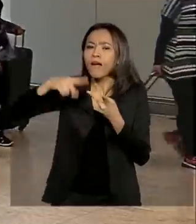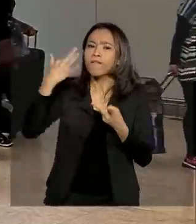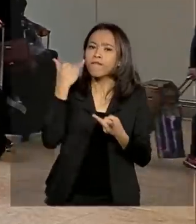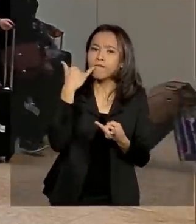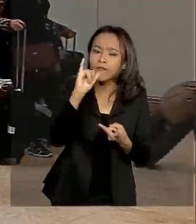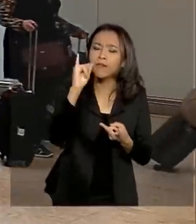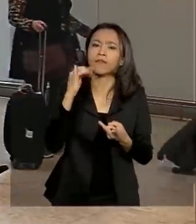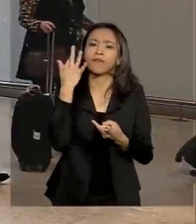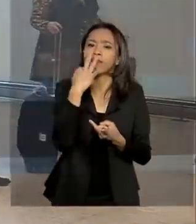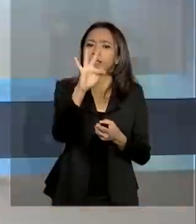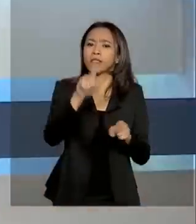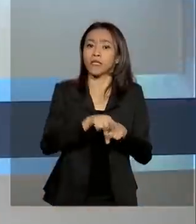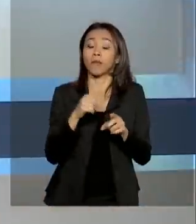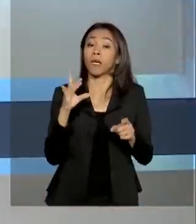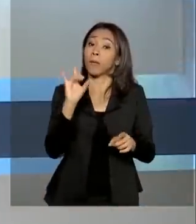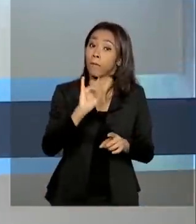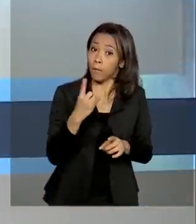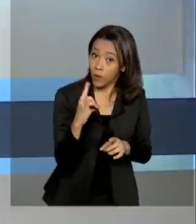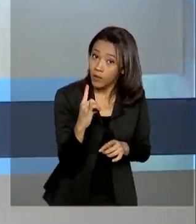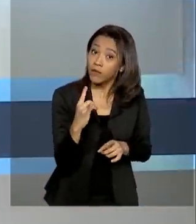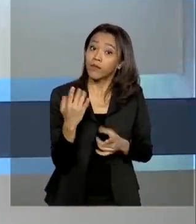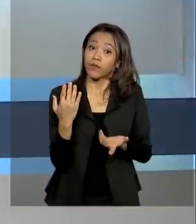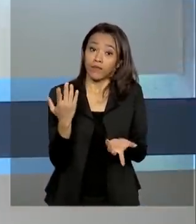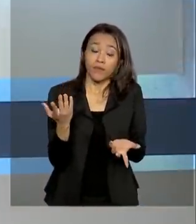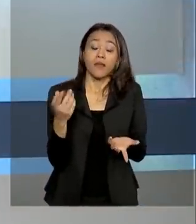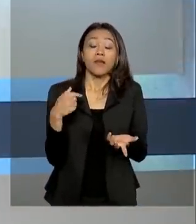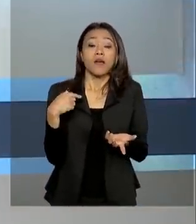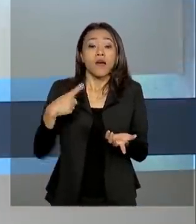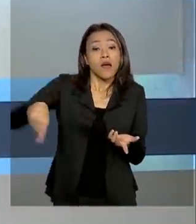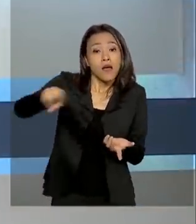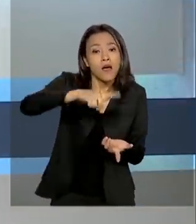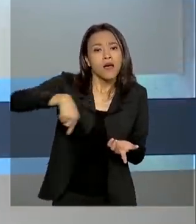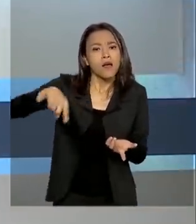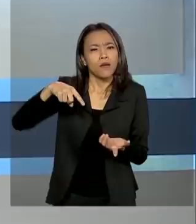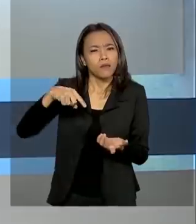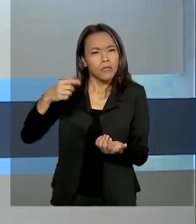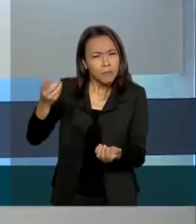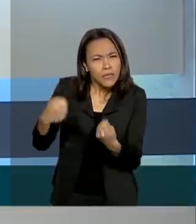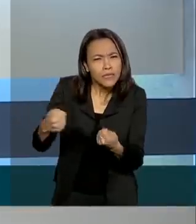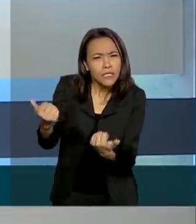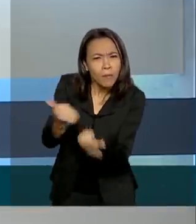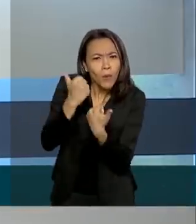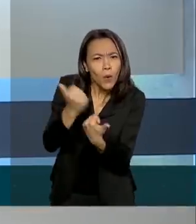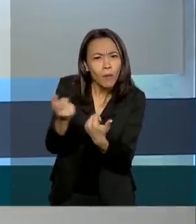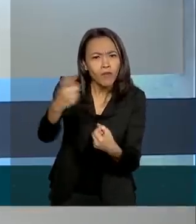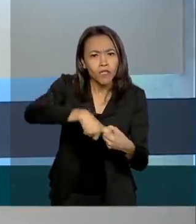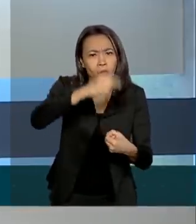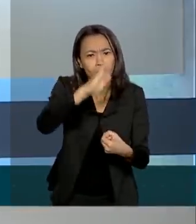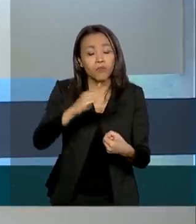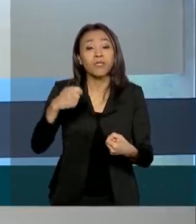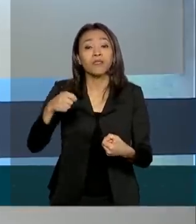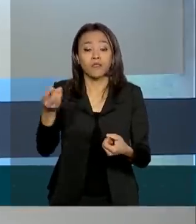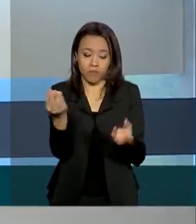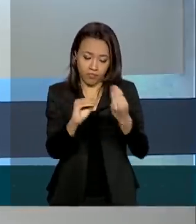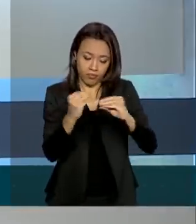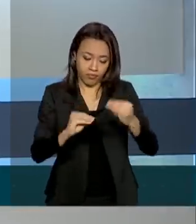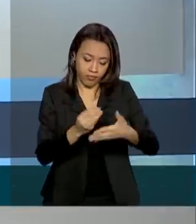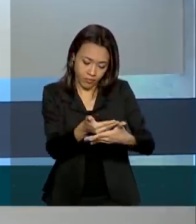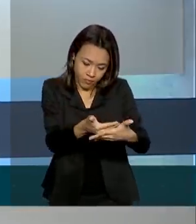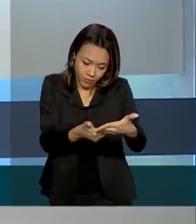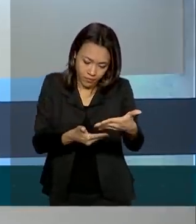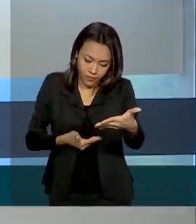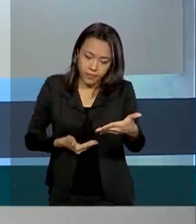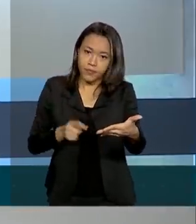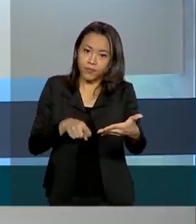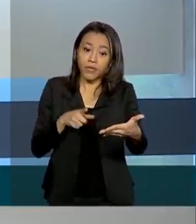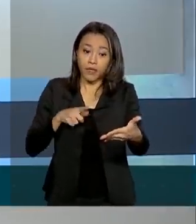e da Bolívia. Os brasileiros que precisam de auxílio para retornar ao país devem preencher um formulário de assistência consular